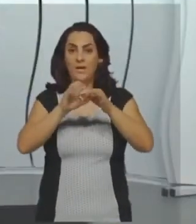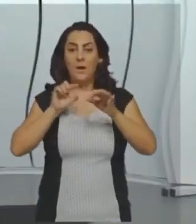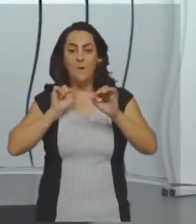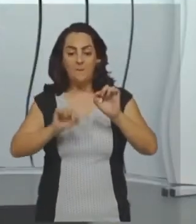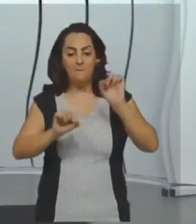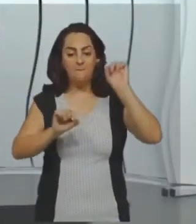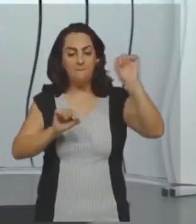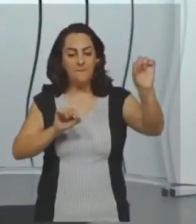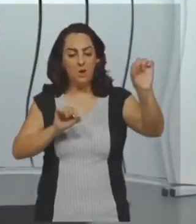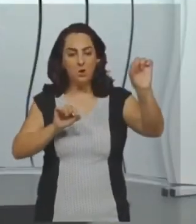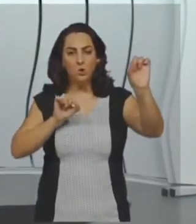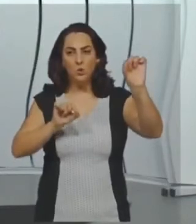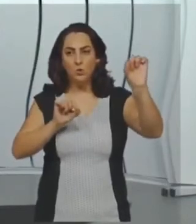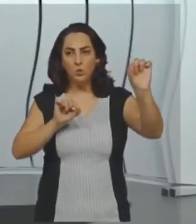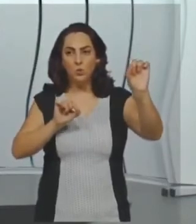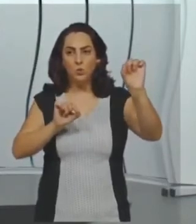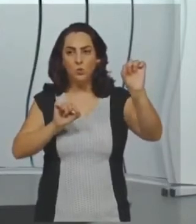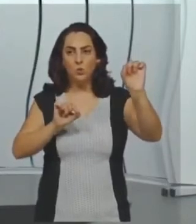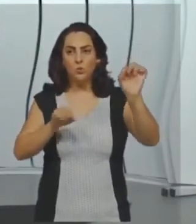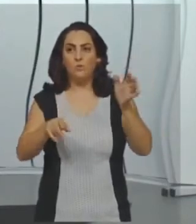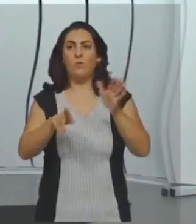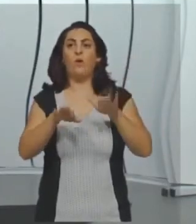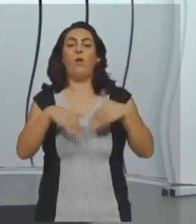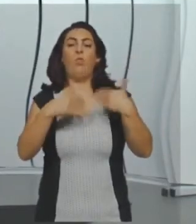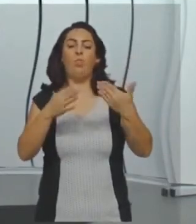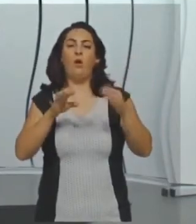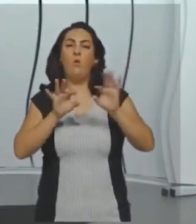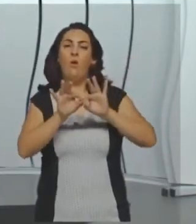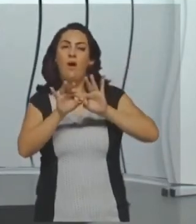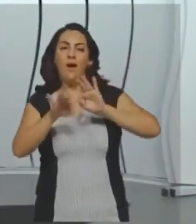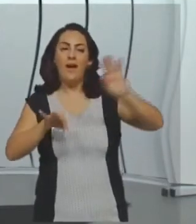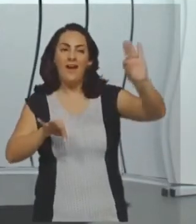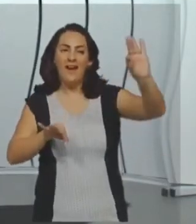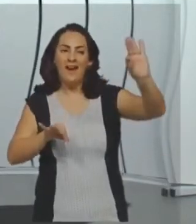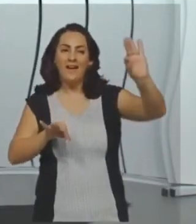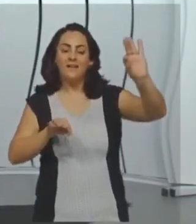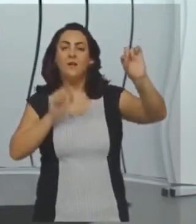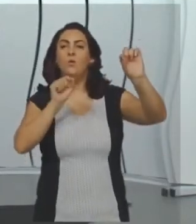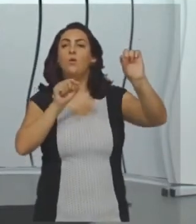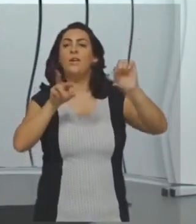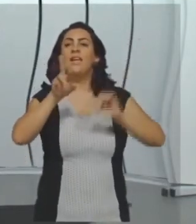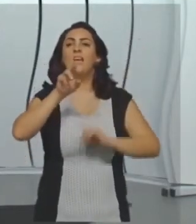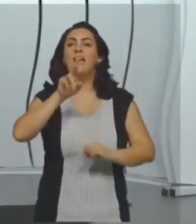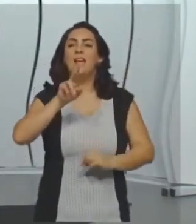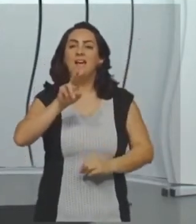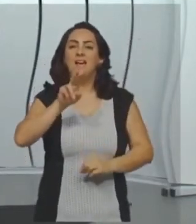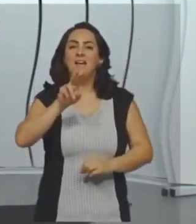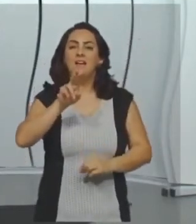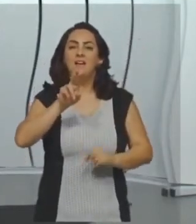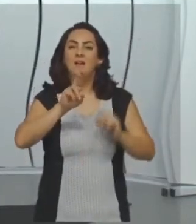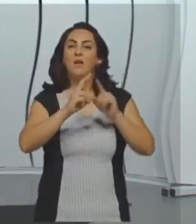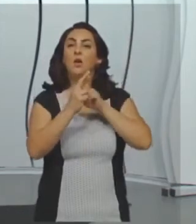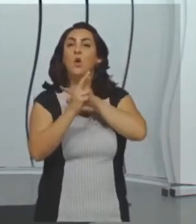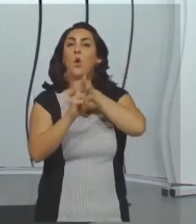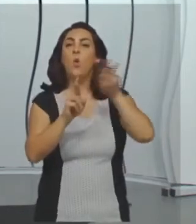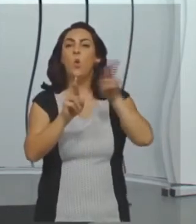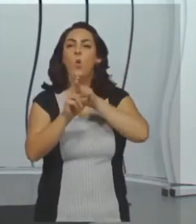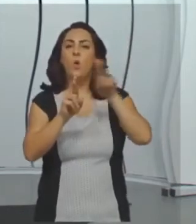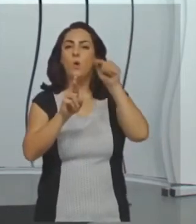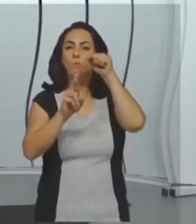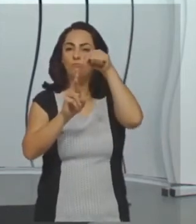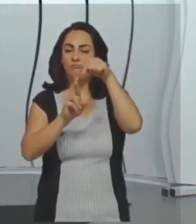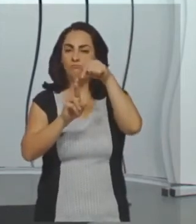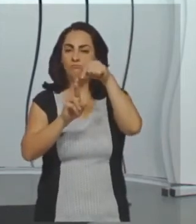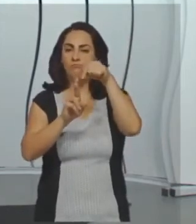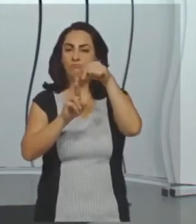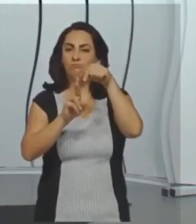essa reta eu vou chamar de reta R. Se eu tiver uma reta concorrente, ela tem que ter pelo menos um ponto